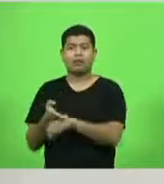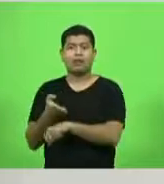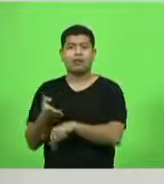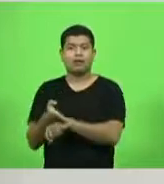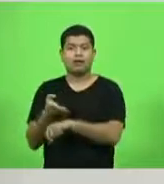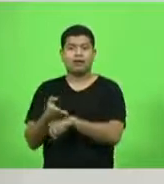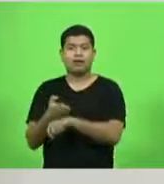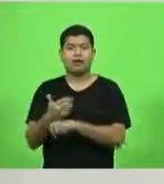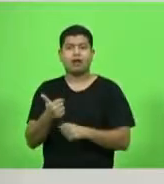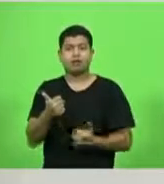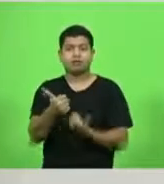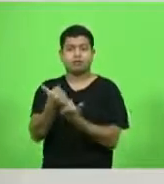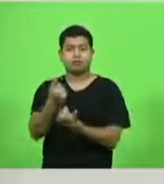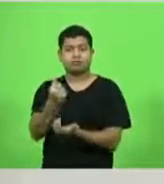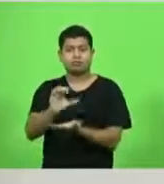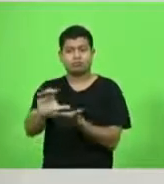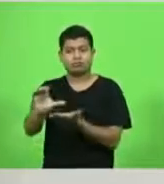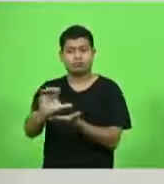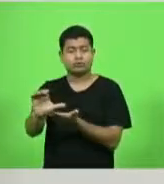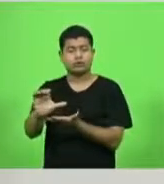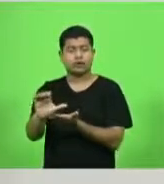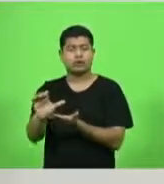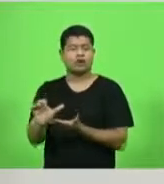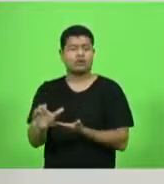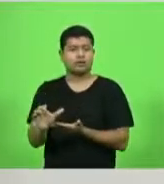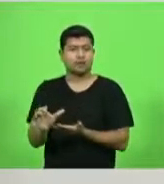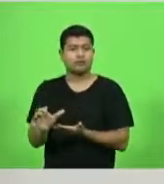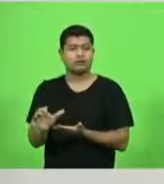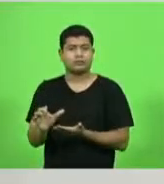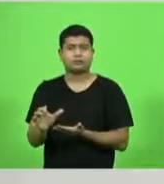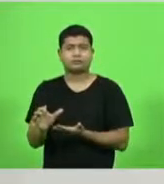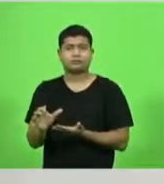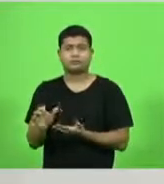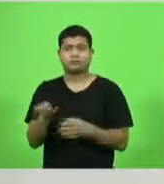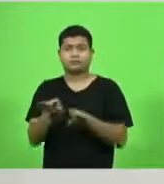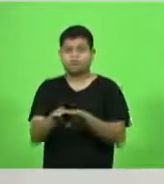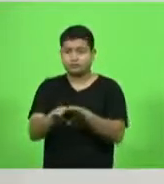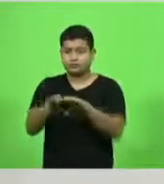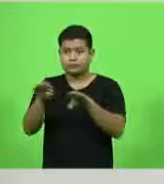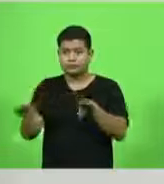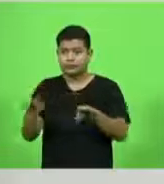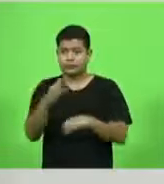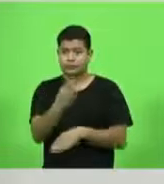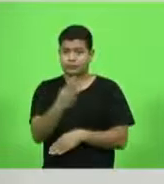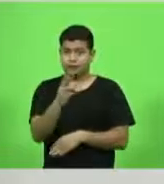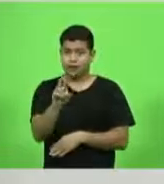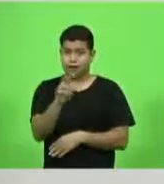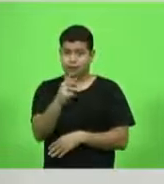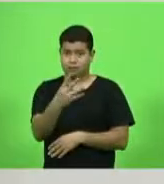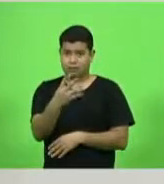com recursos financeiros na duplicação da BR-470.